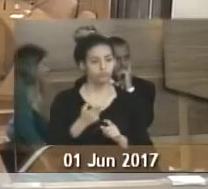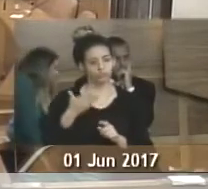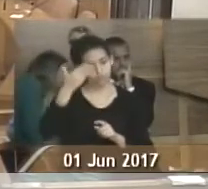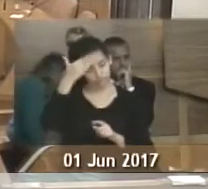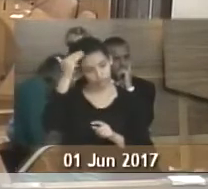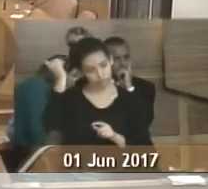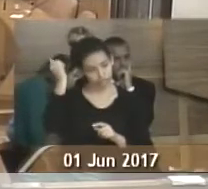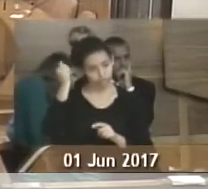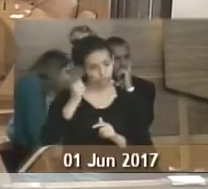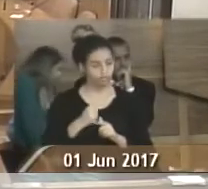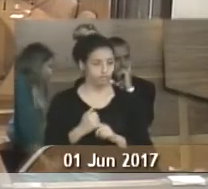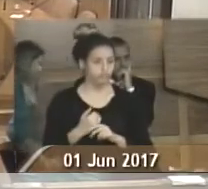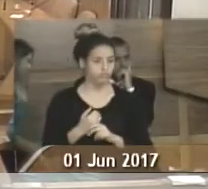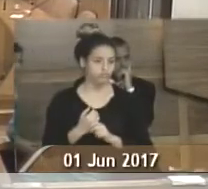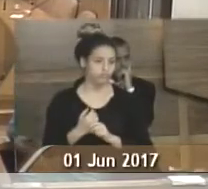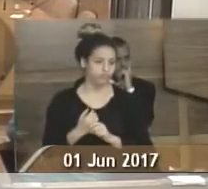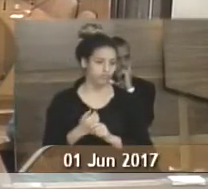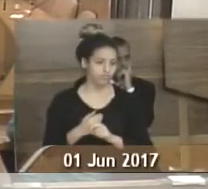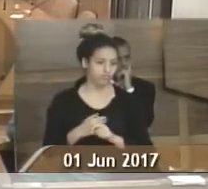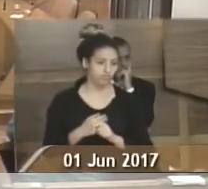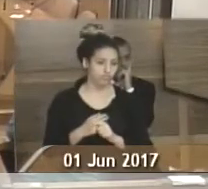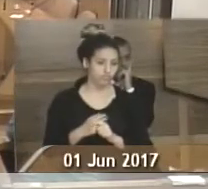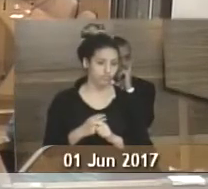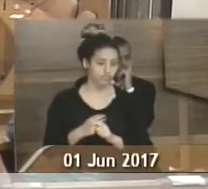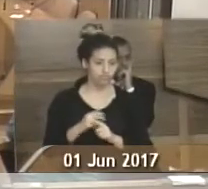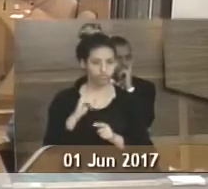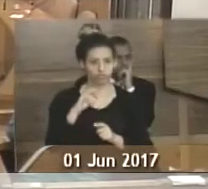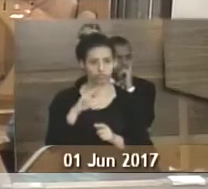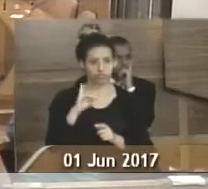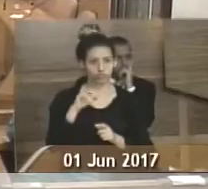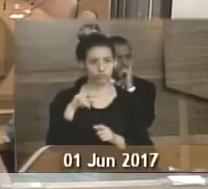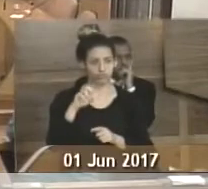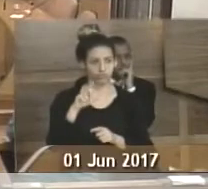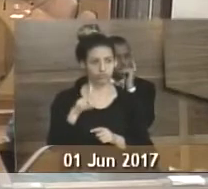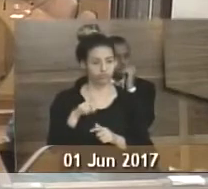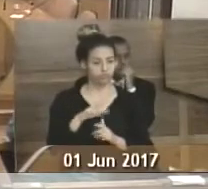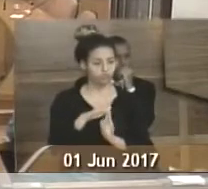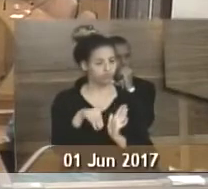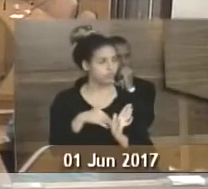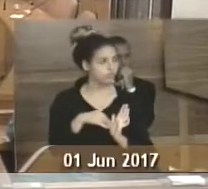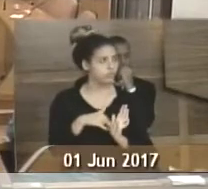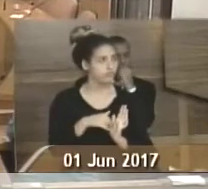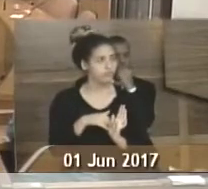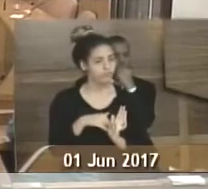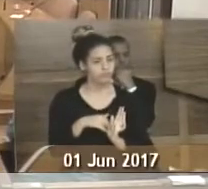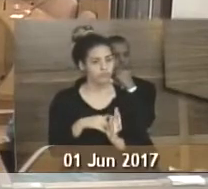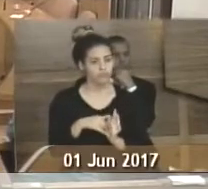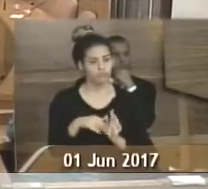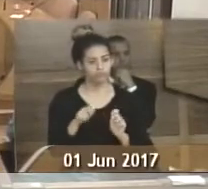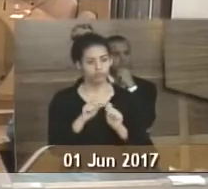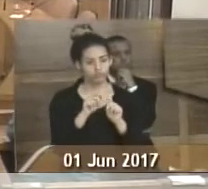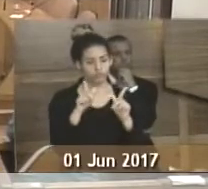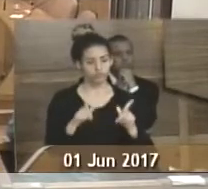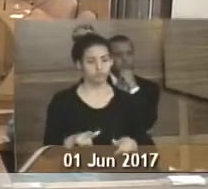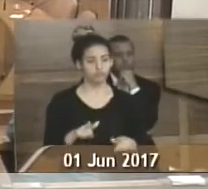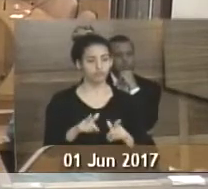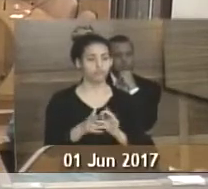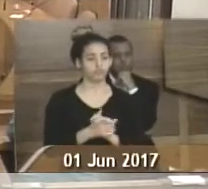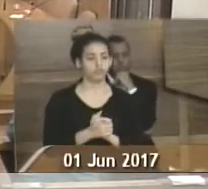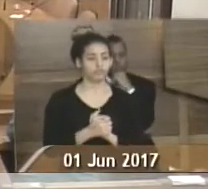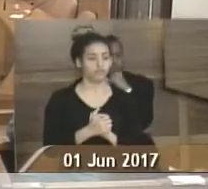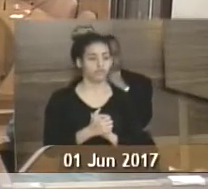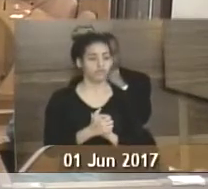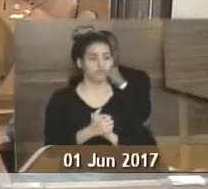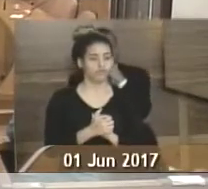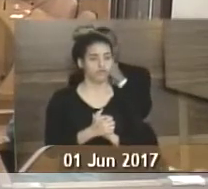Marcos Santo Antônio, Irineu, o nosso secretário, a todos os funcionários da casa,